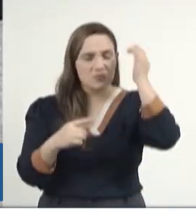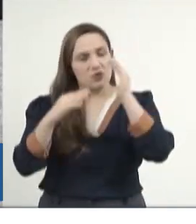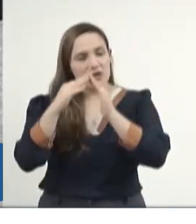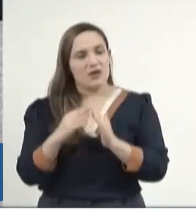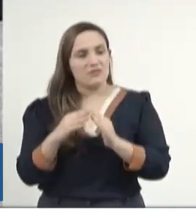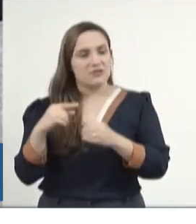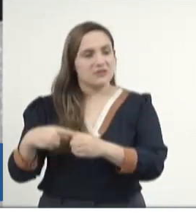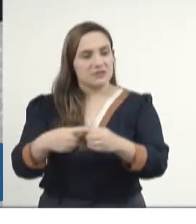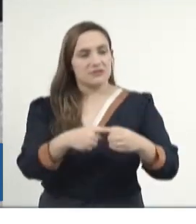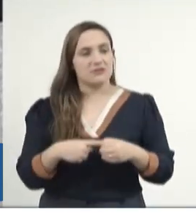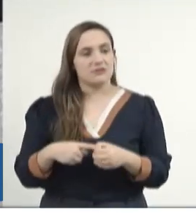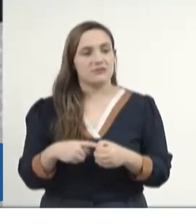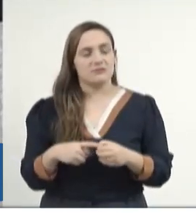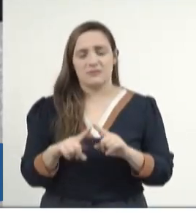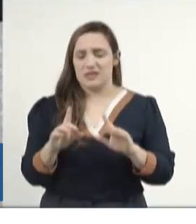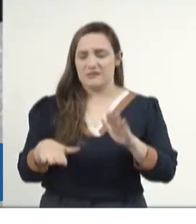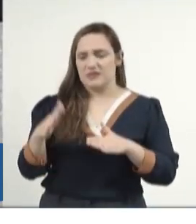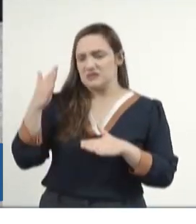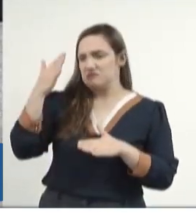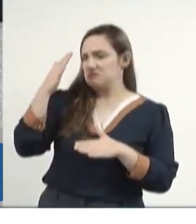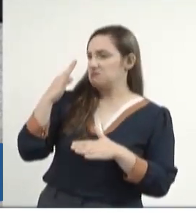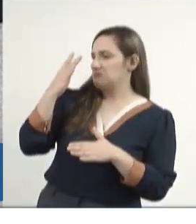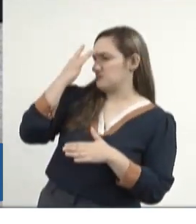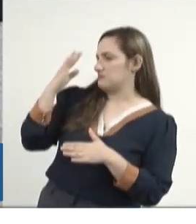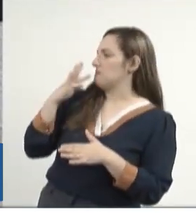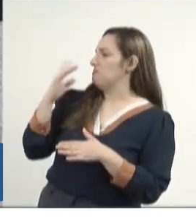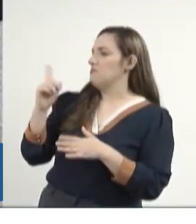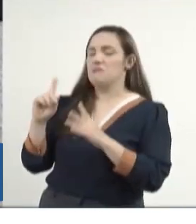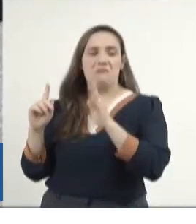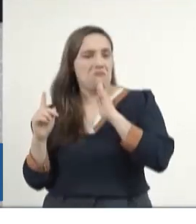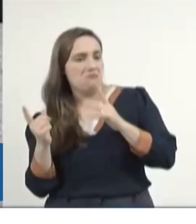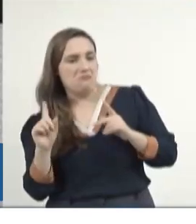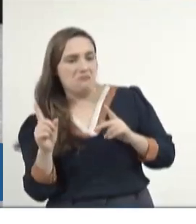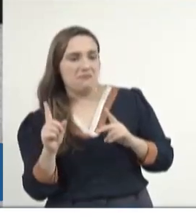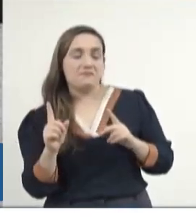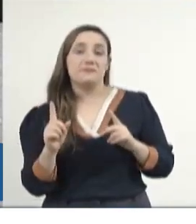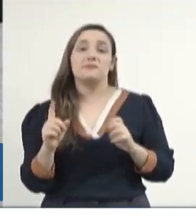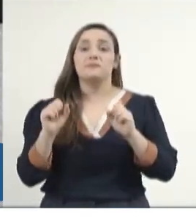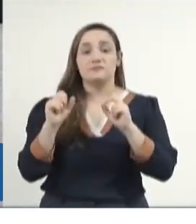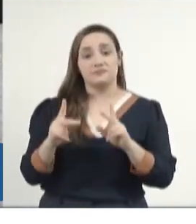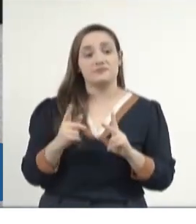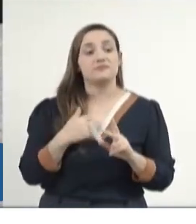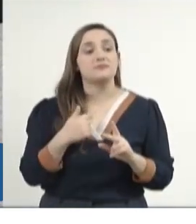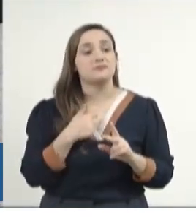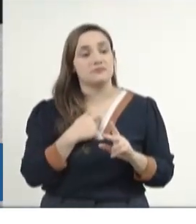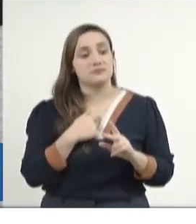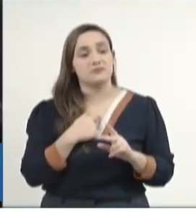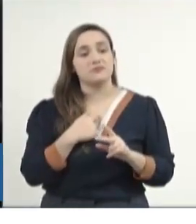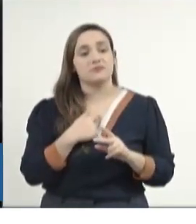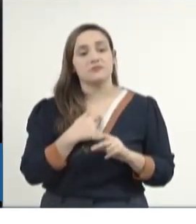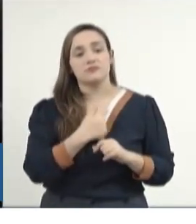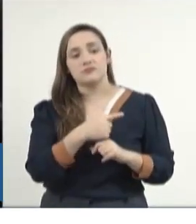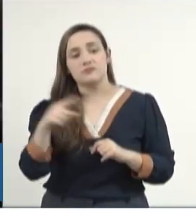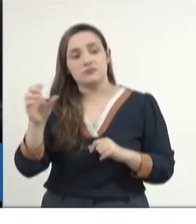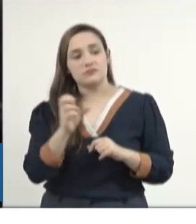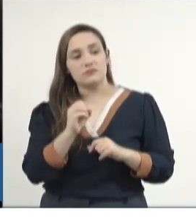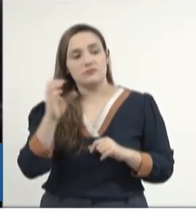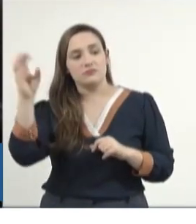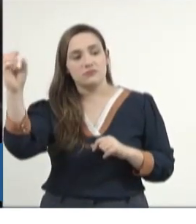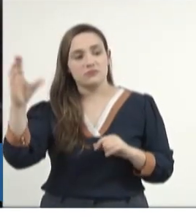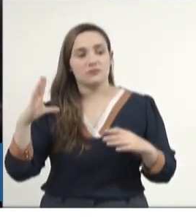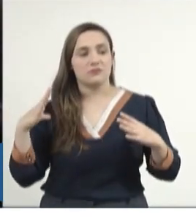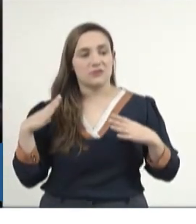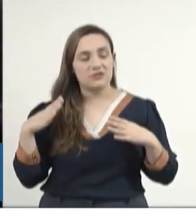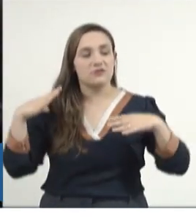mas ninguém conhece ninguém. E um dia eu fui viajar já de Campo Grande a um